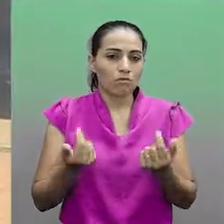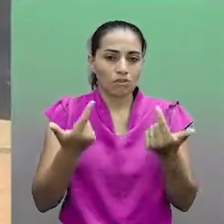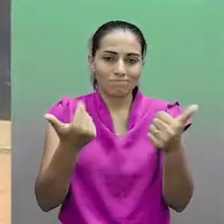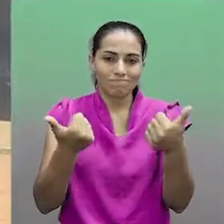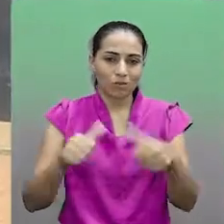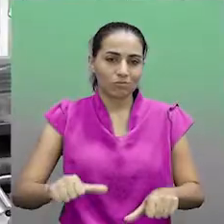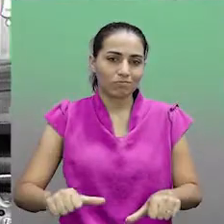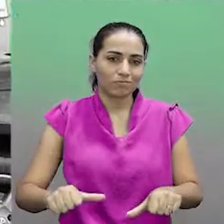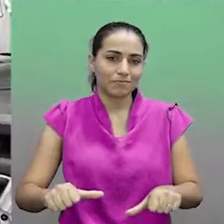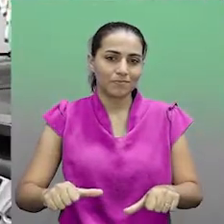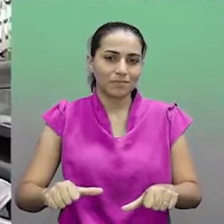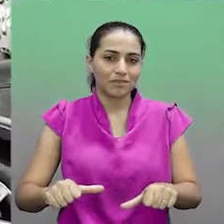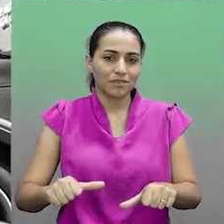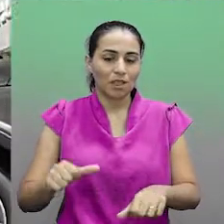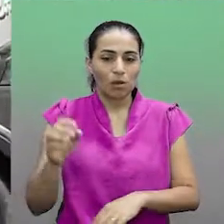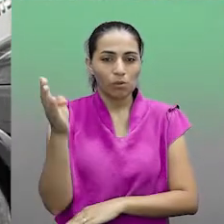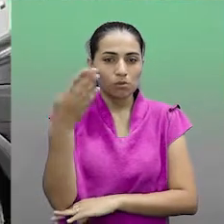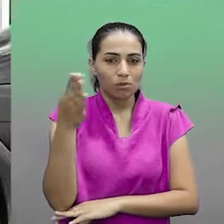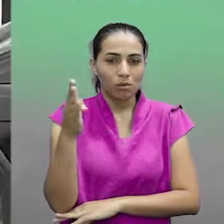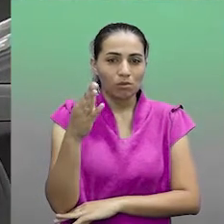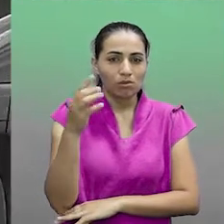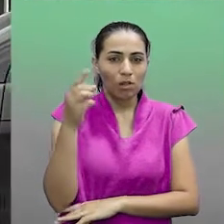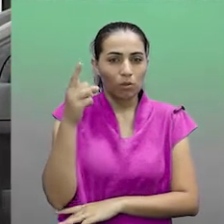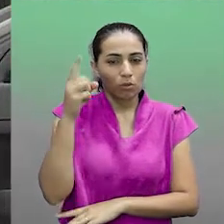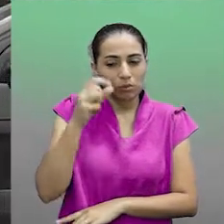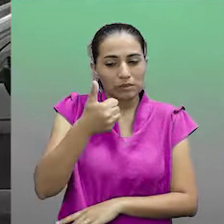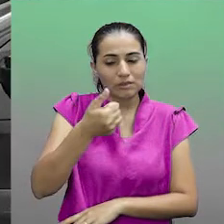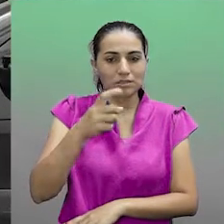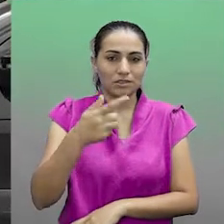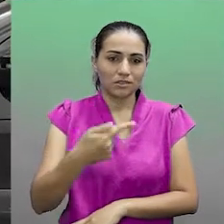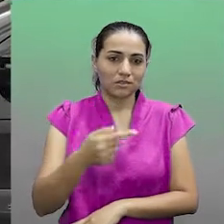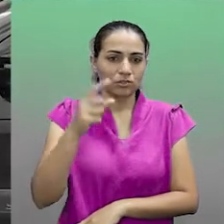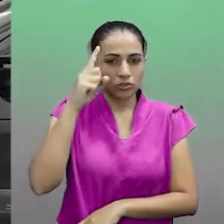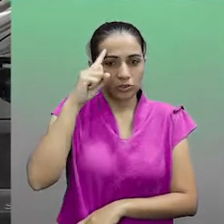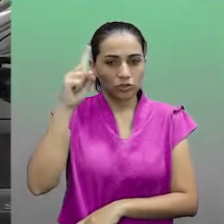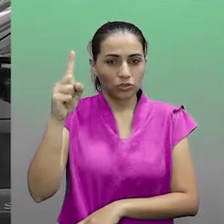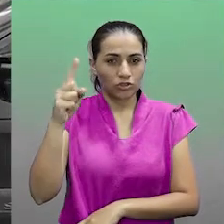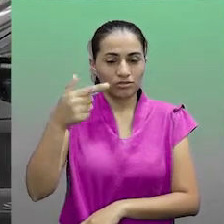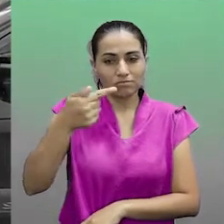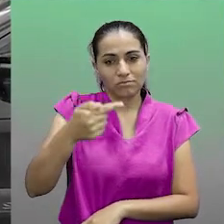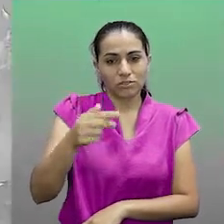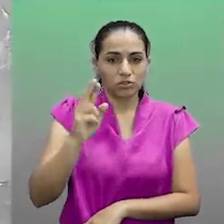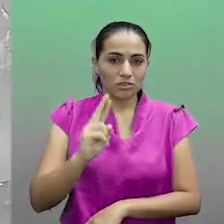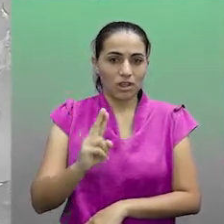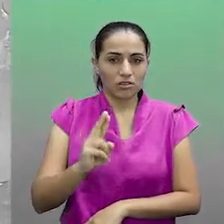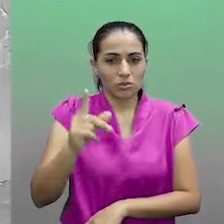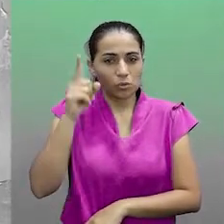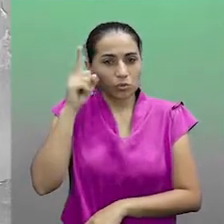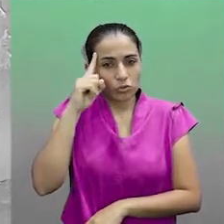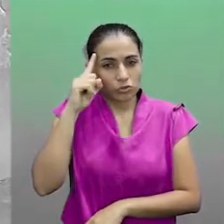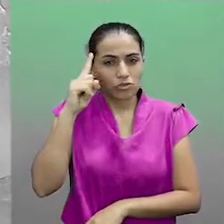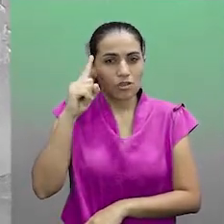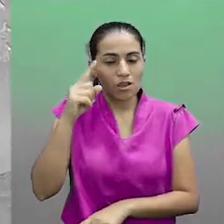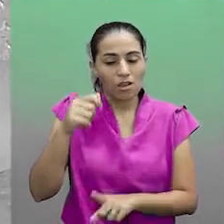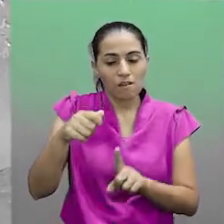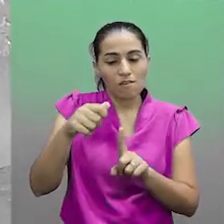tem preço. Eu fiquei nesse hotel durante 17 dias, pagando R$ 7,00 por dia. Vendia